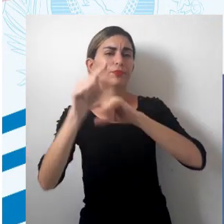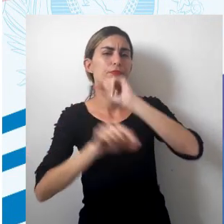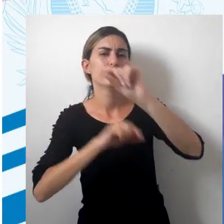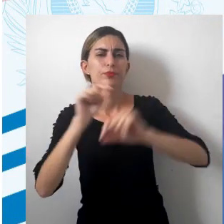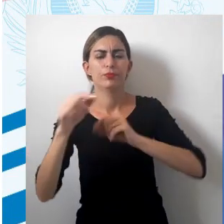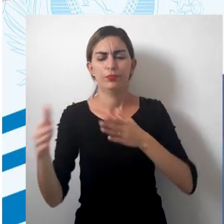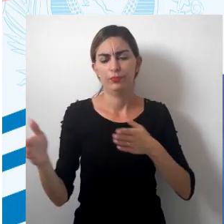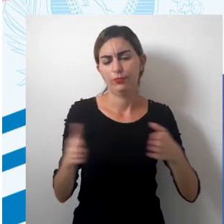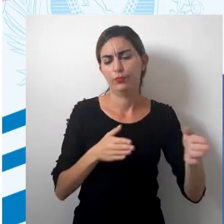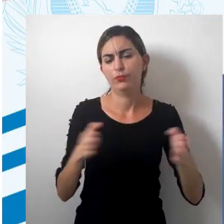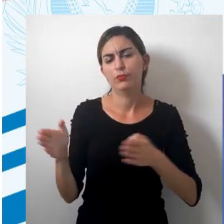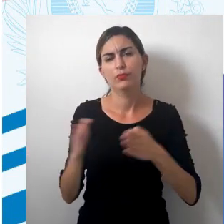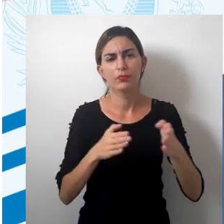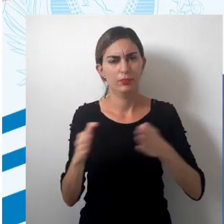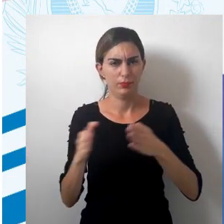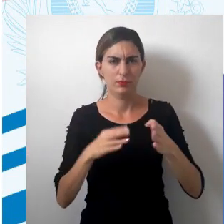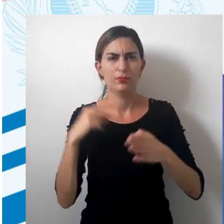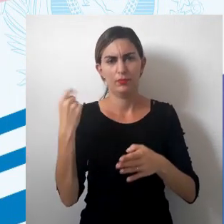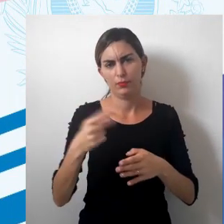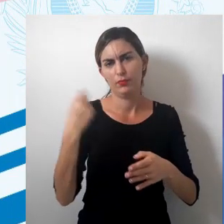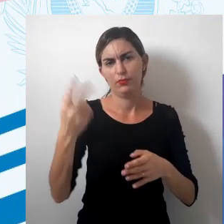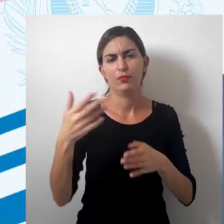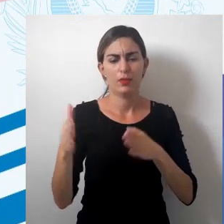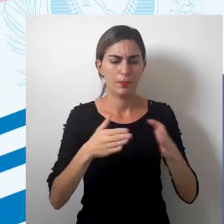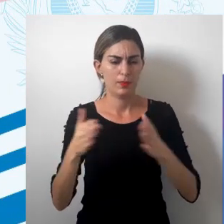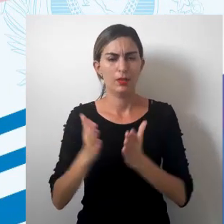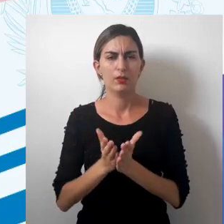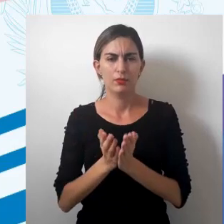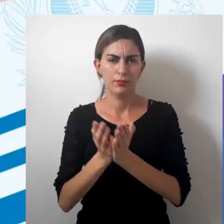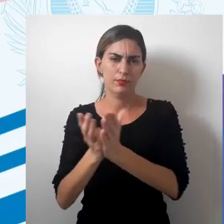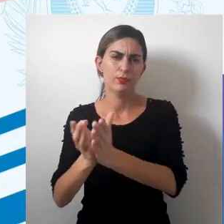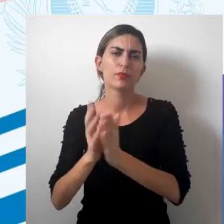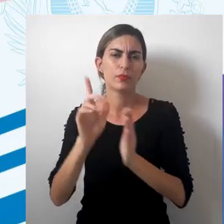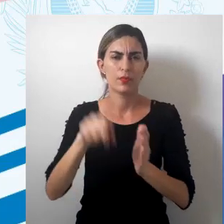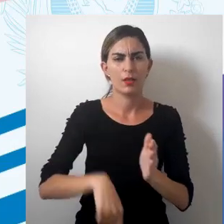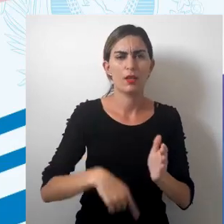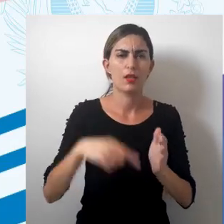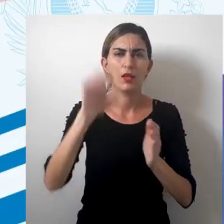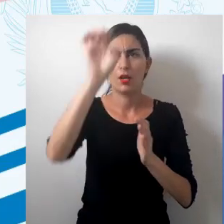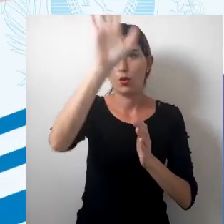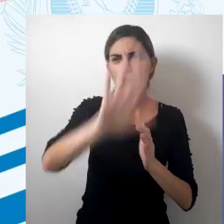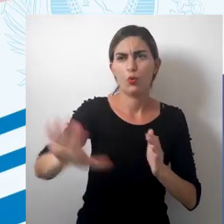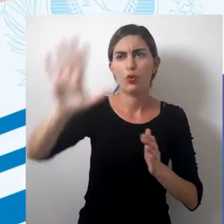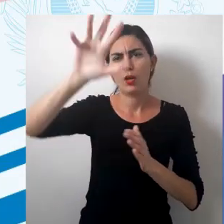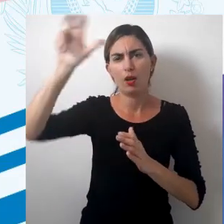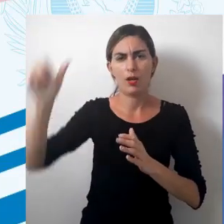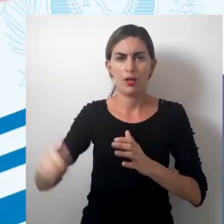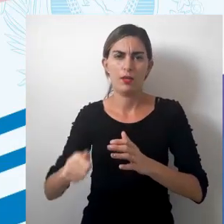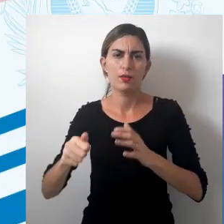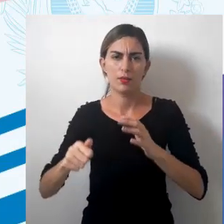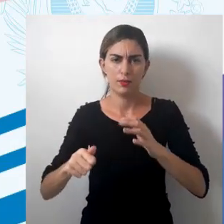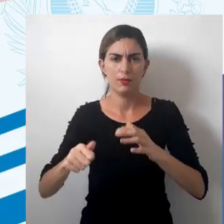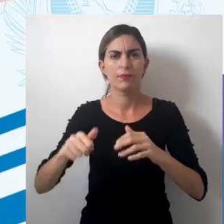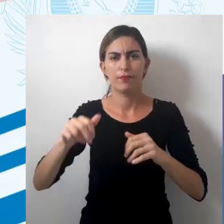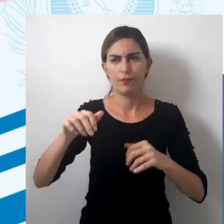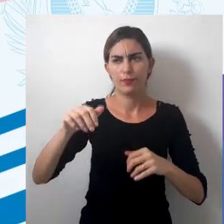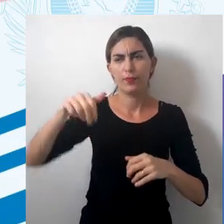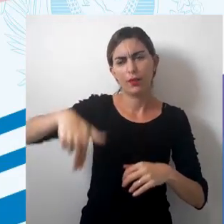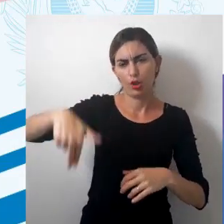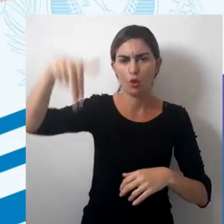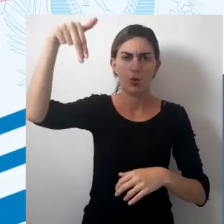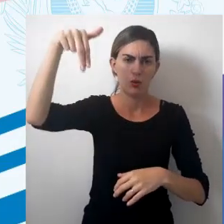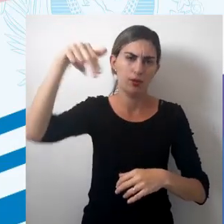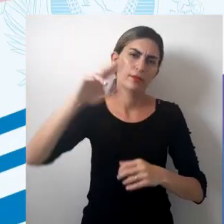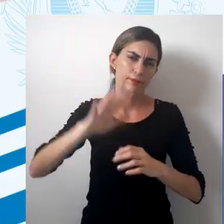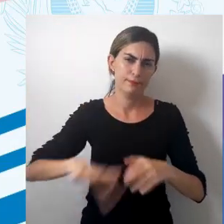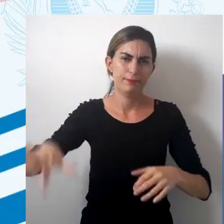que durante muito tempo do período das navegações, era a Europa, a Ásia e a América do Norte, era um mundo